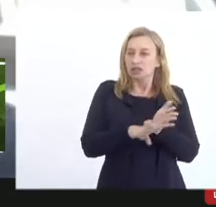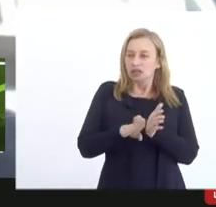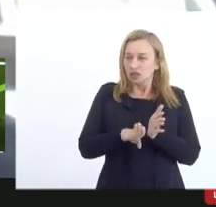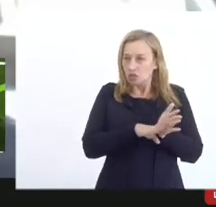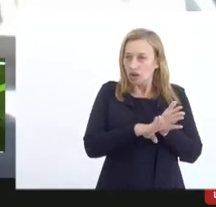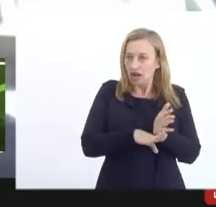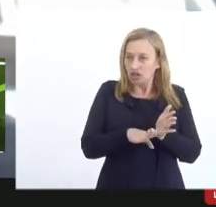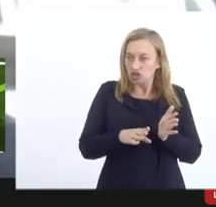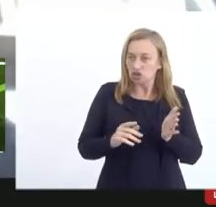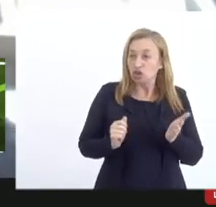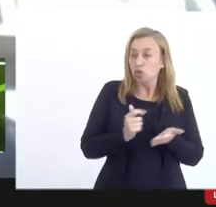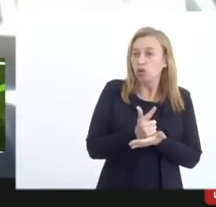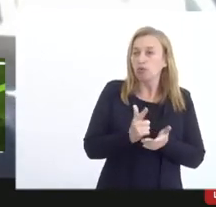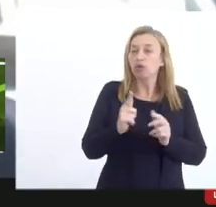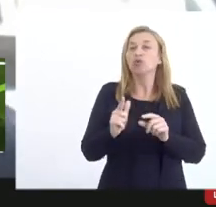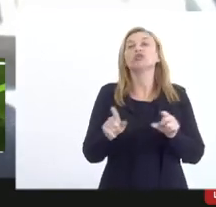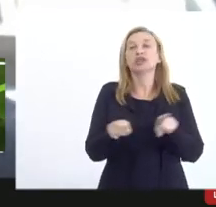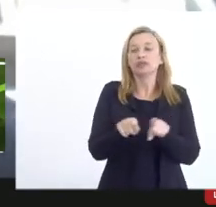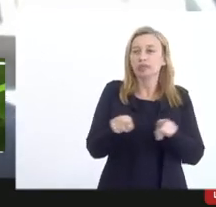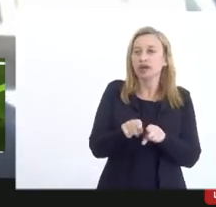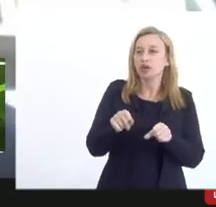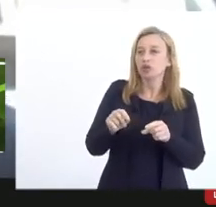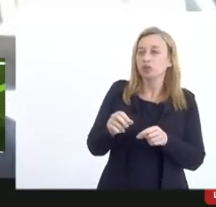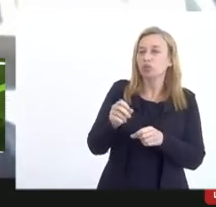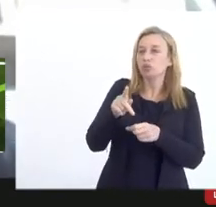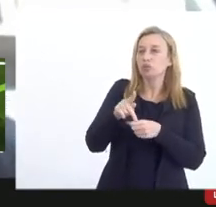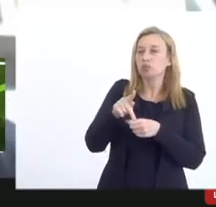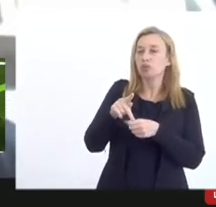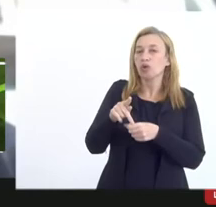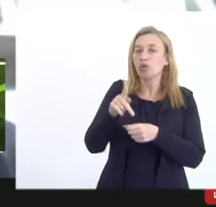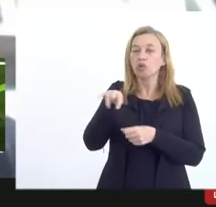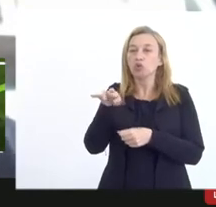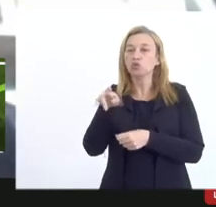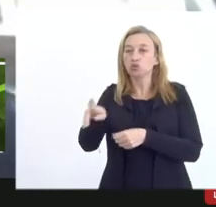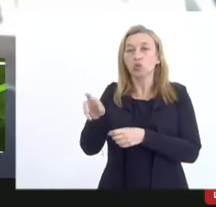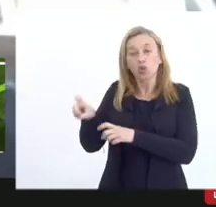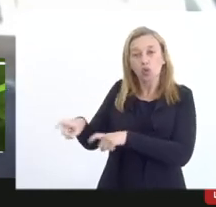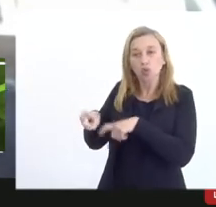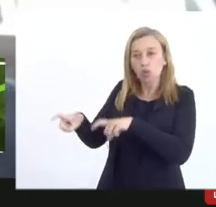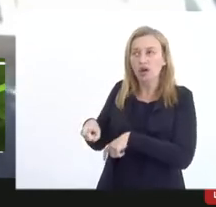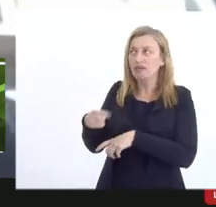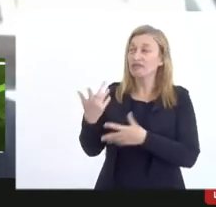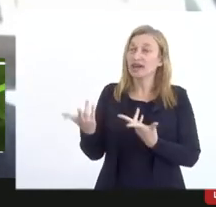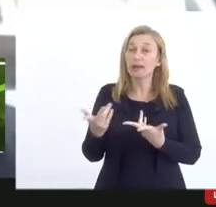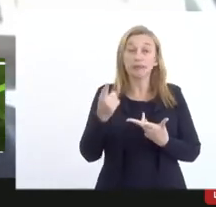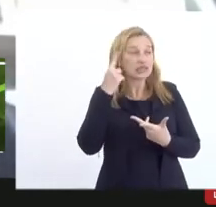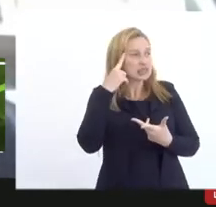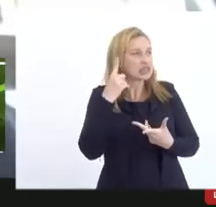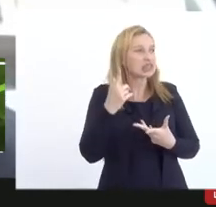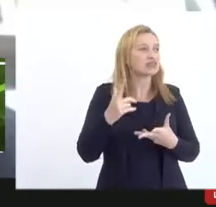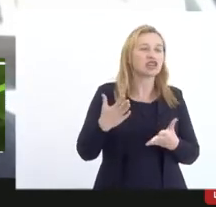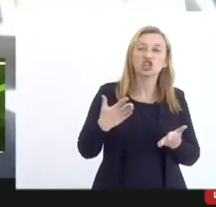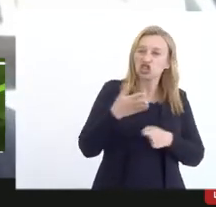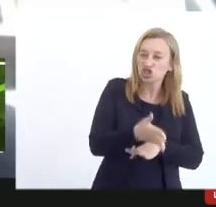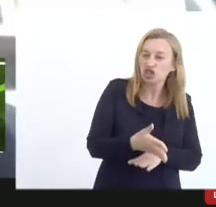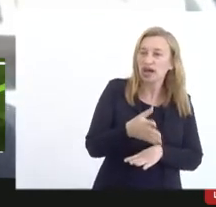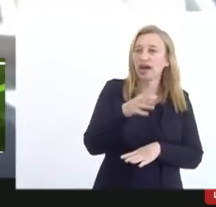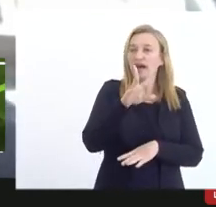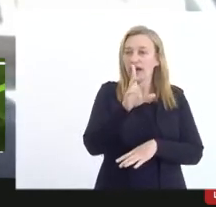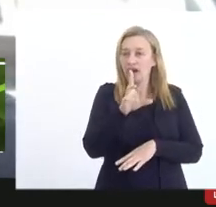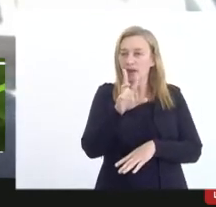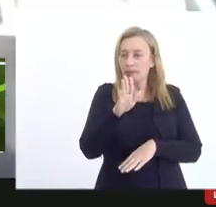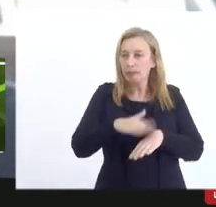preocupação do produtor cultural que fica com aquela prestação de contas parada lá será que vai chegar uma GRU será que vai chegar um DARF será que vai chegar